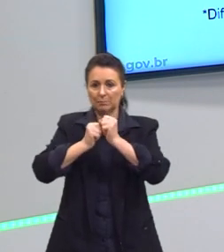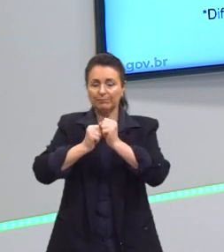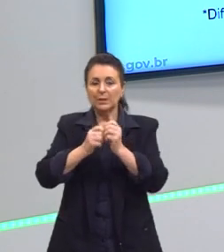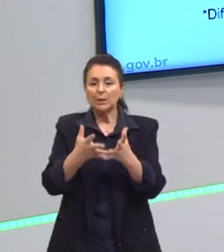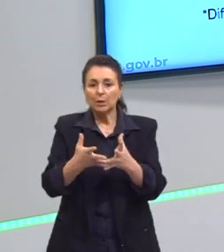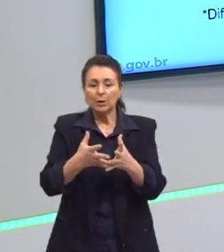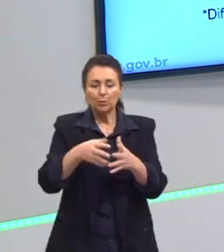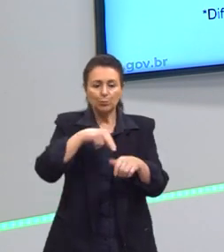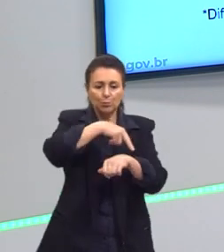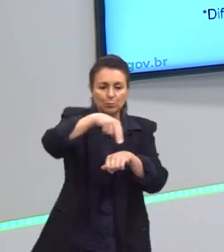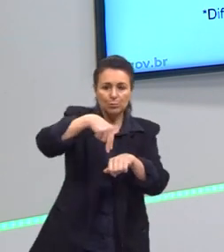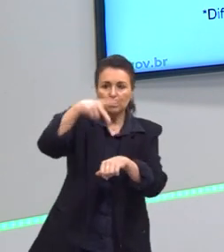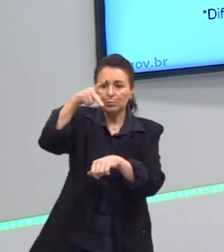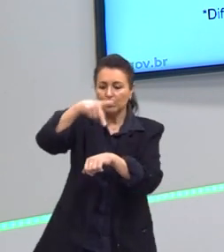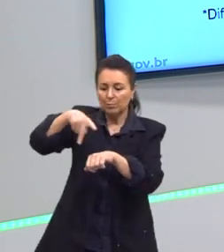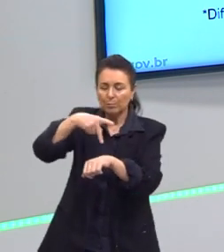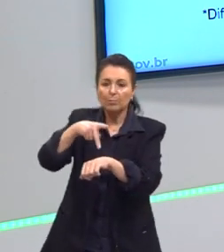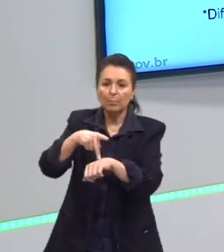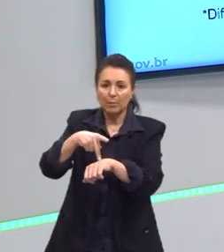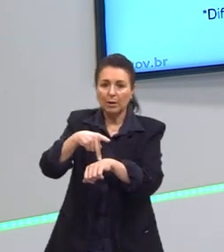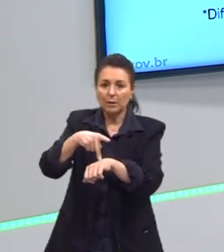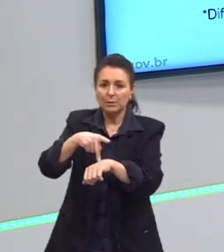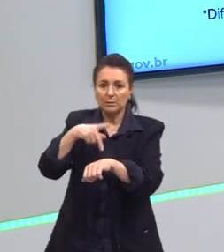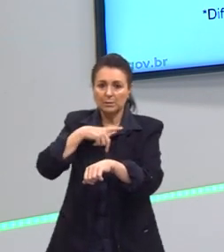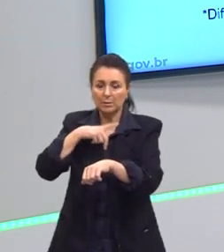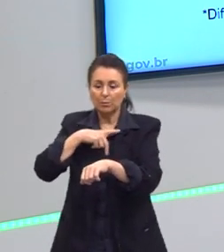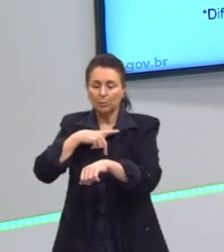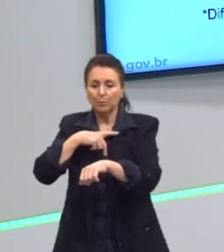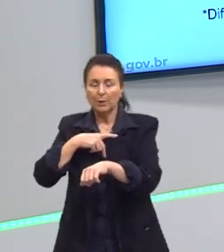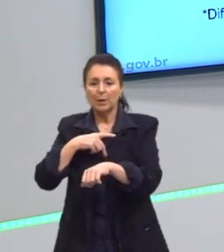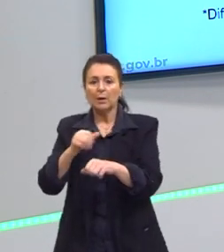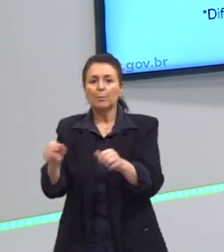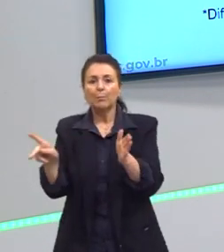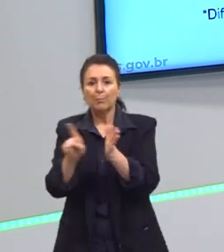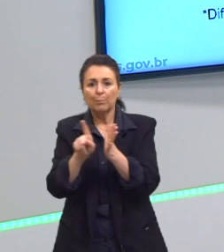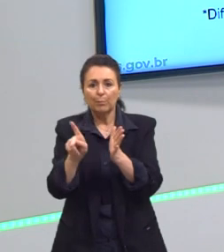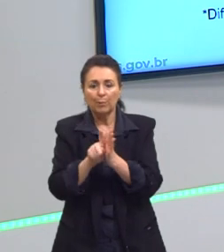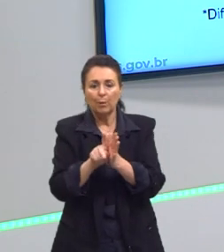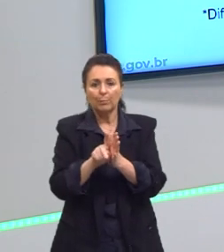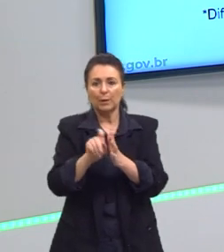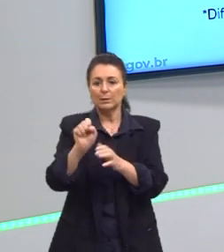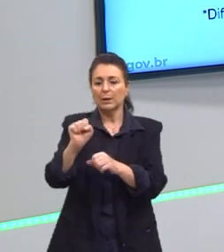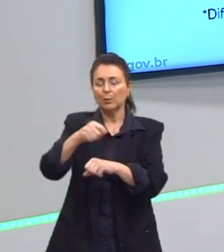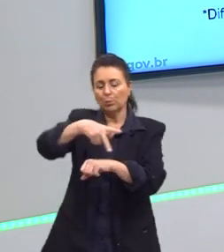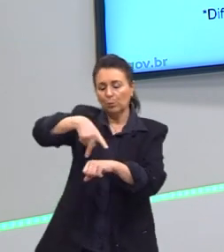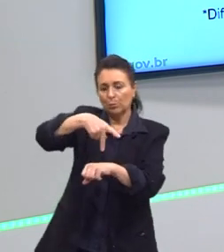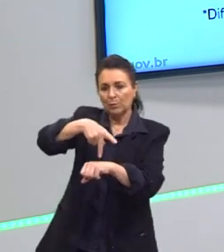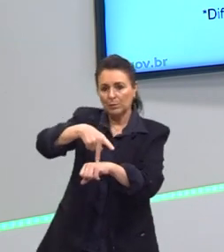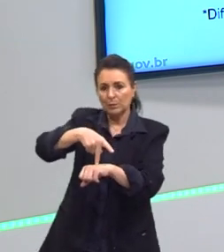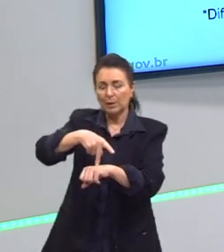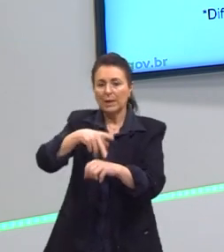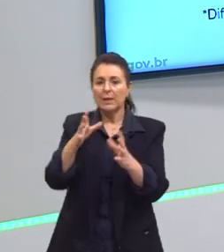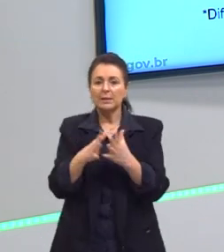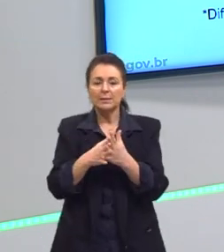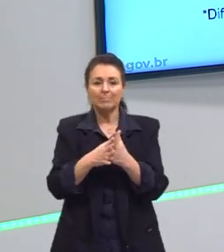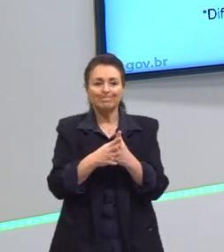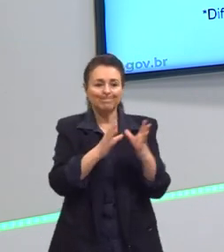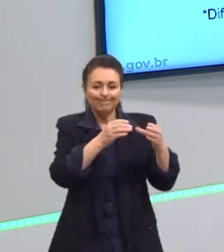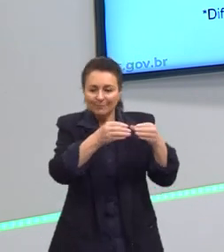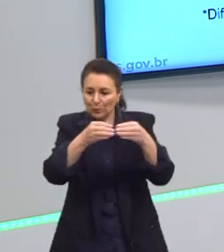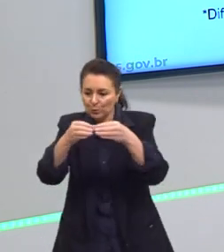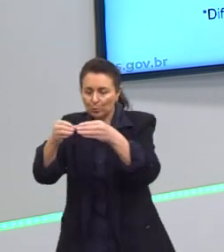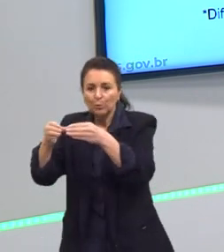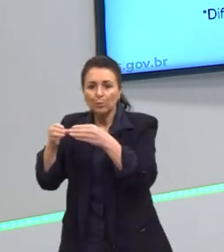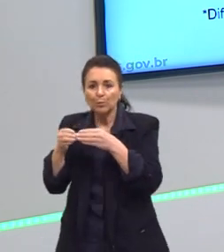gerenciava, que eram as empresas estatais. Por isso, toda essa corrente privatista que a América